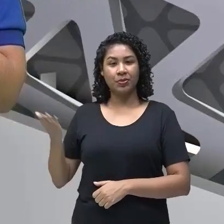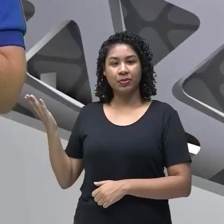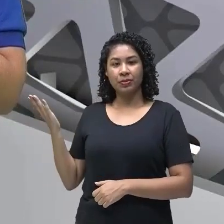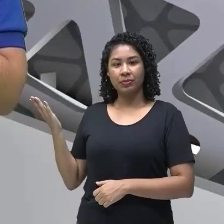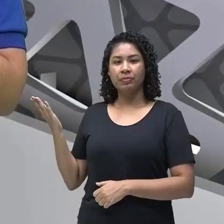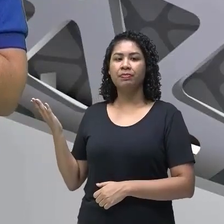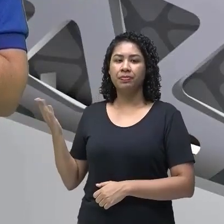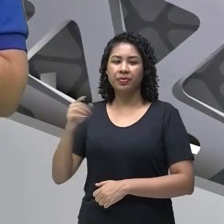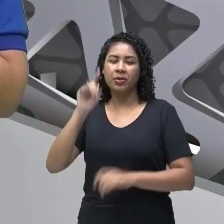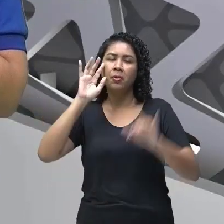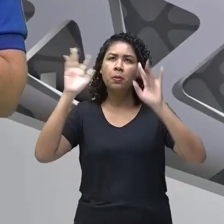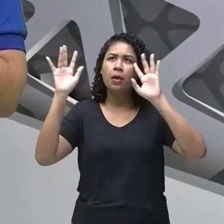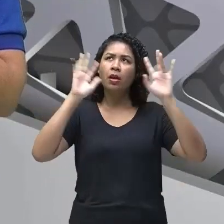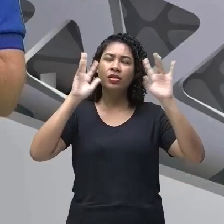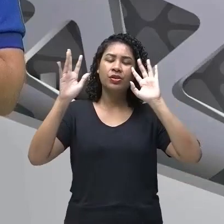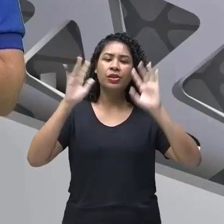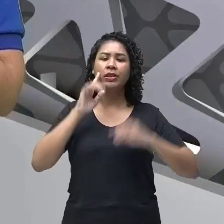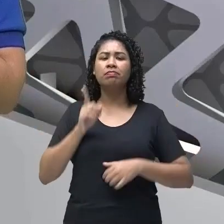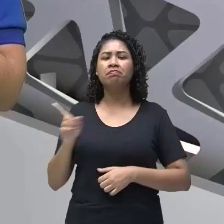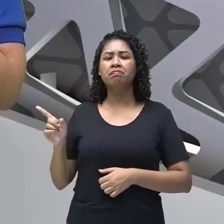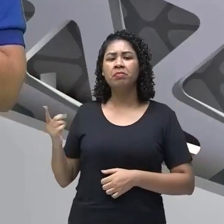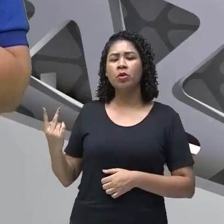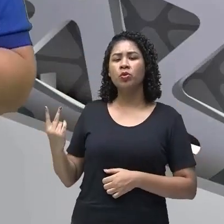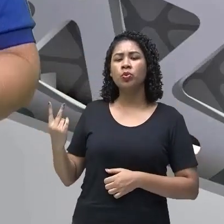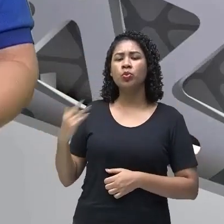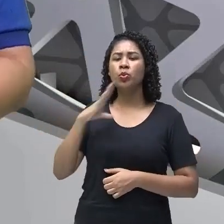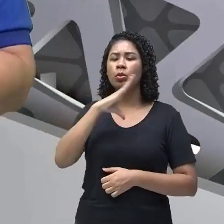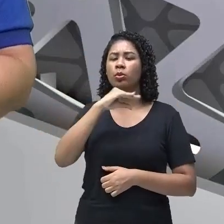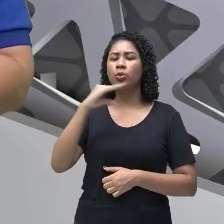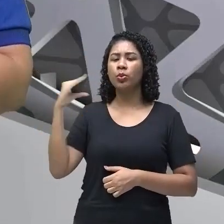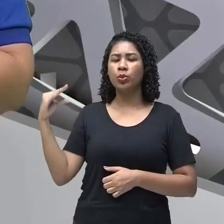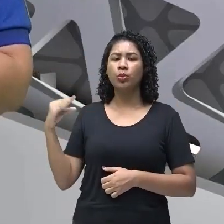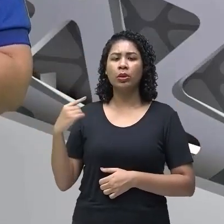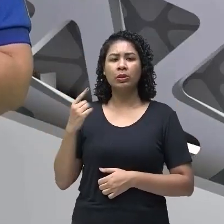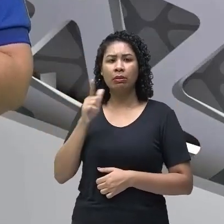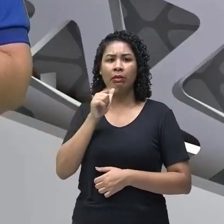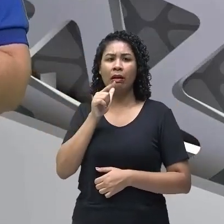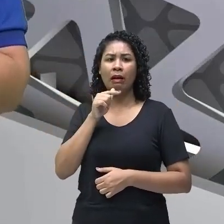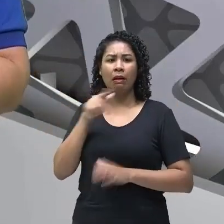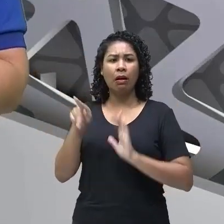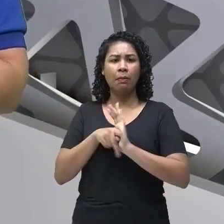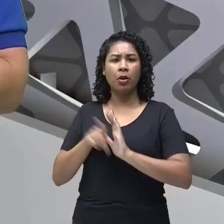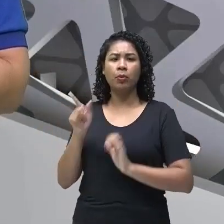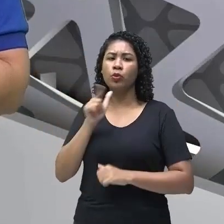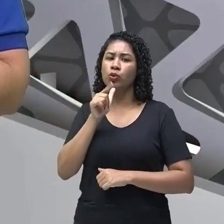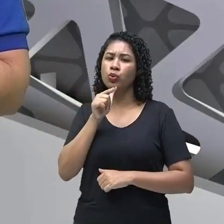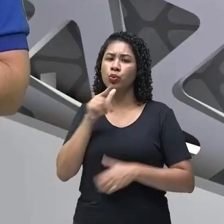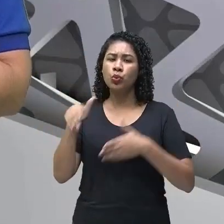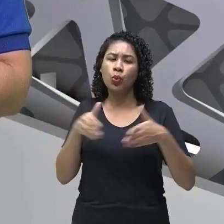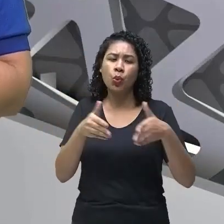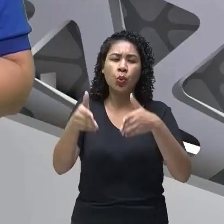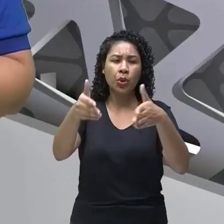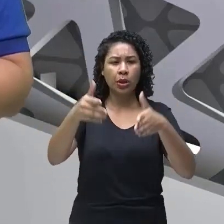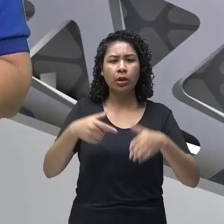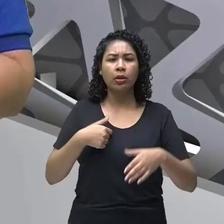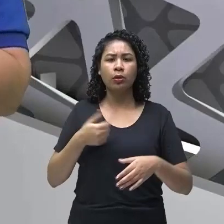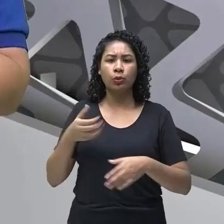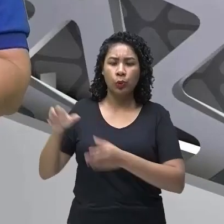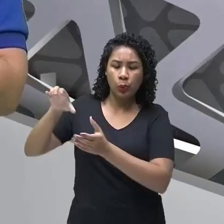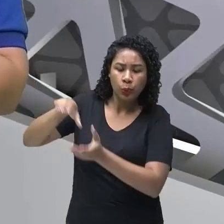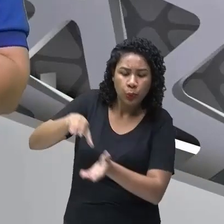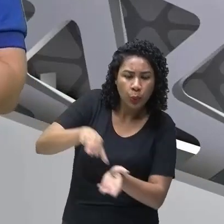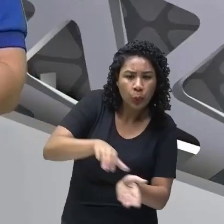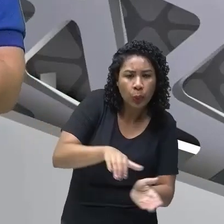Imagina aí essa imagem, essas crianças estão pegando água diretamente do rio e colocando em garrafas, talvez,